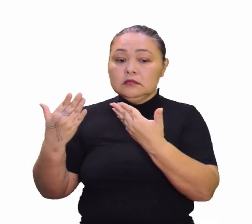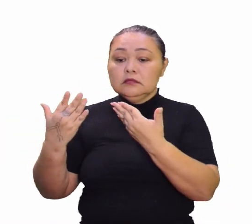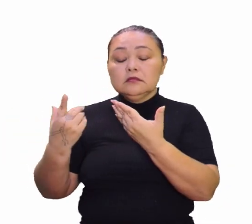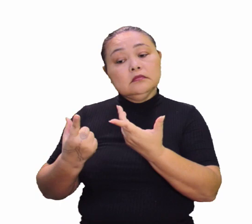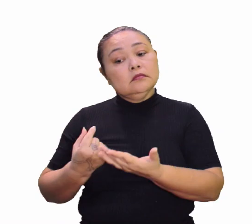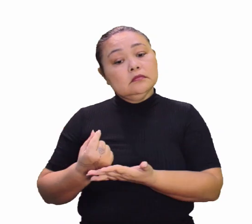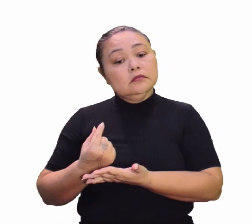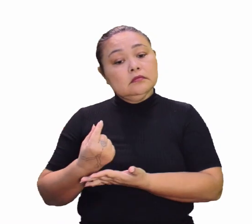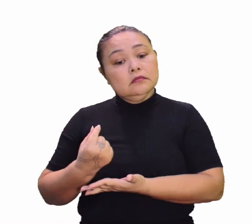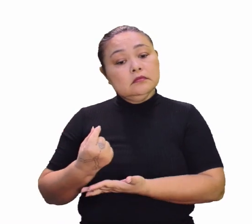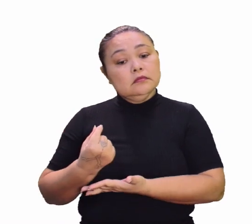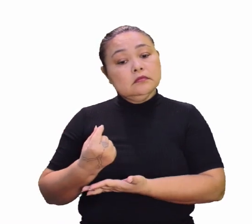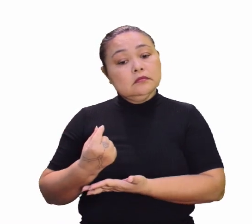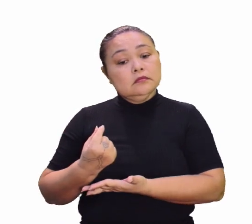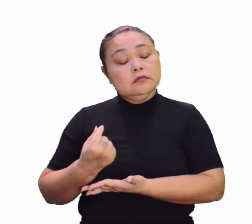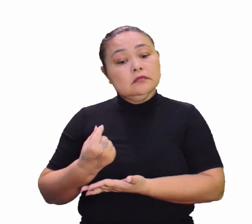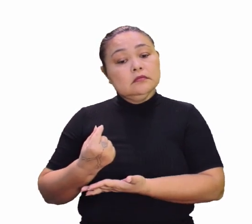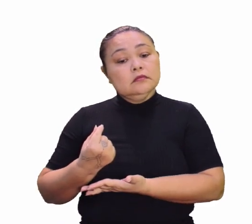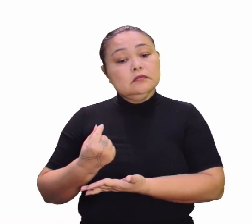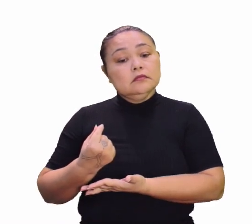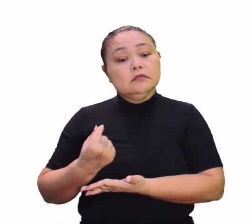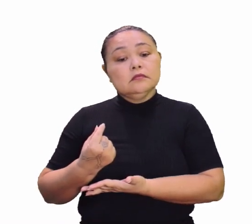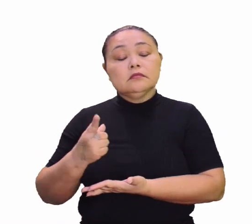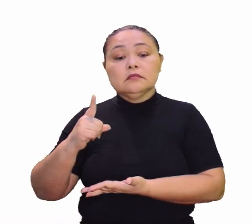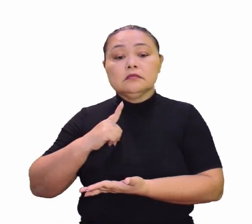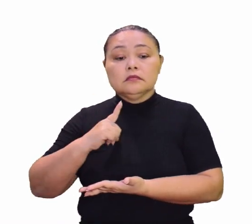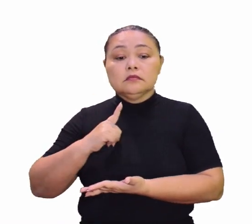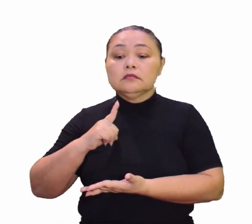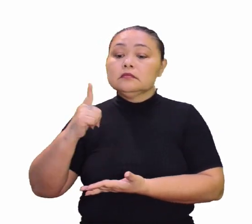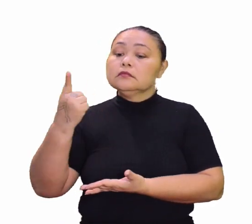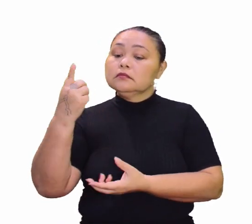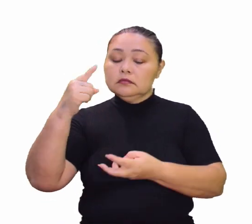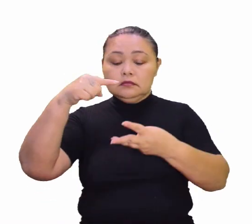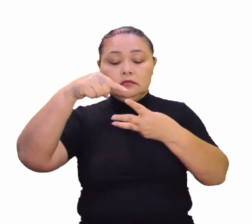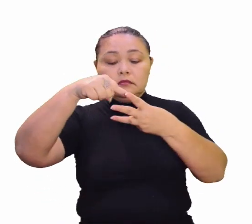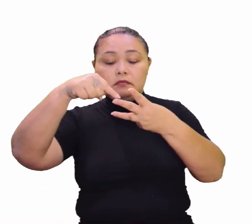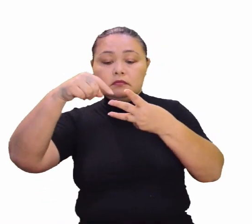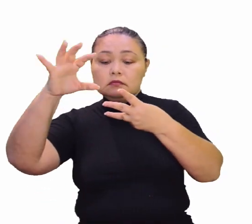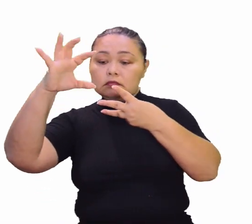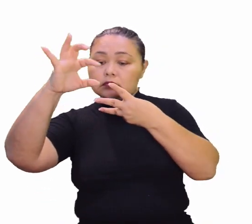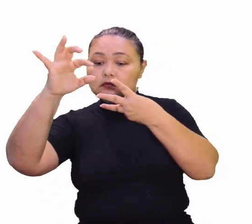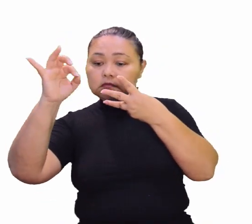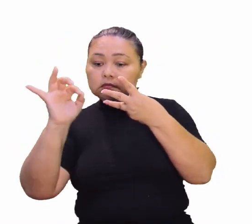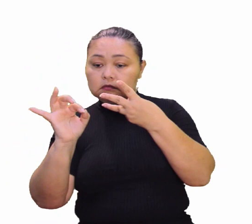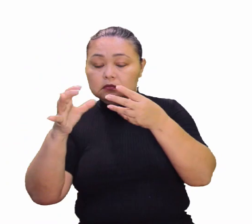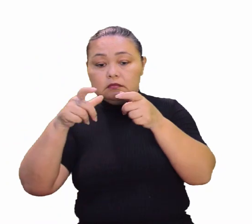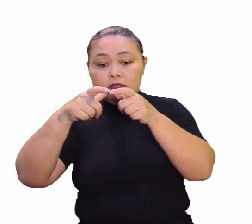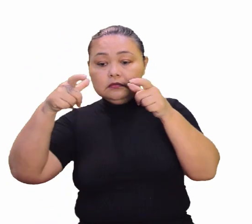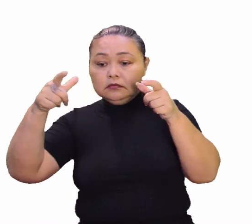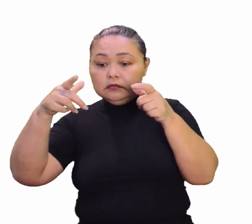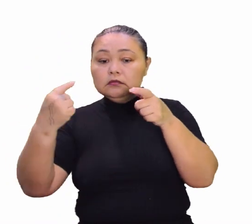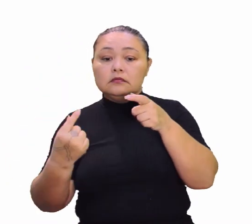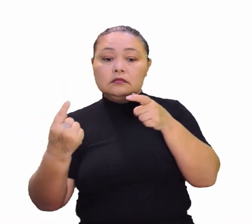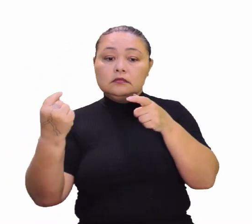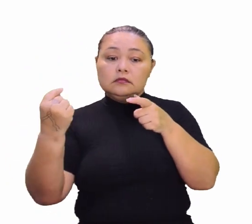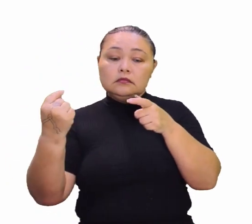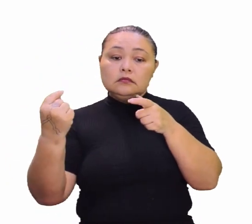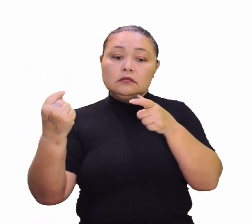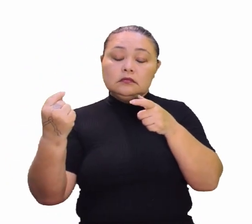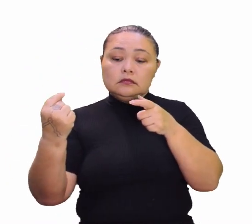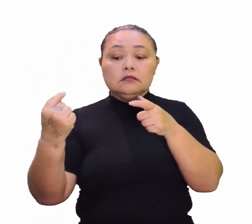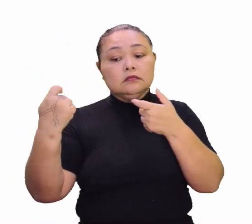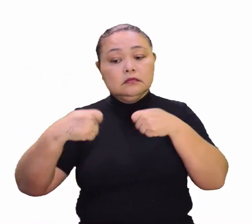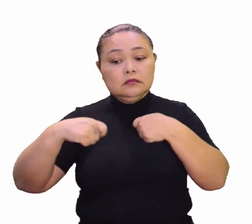economia, mas não só a economia, certo? É. Somos três eixos. Exato. Eixos maiores, que são a economia,